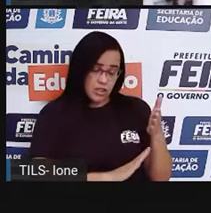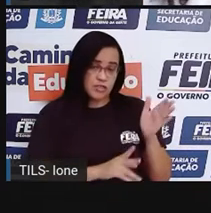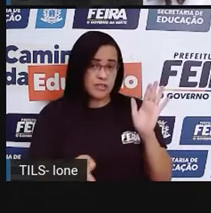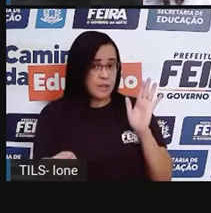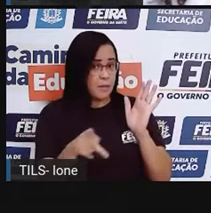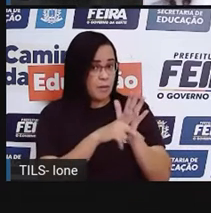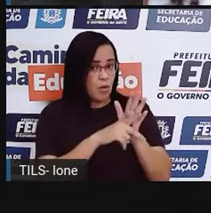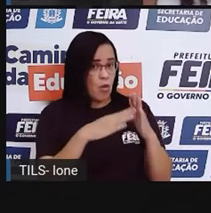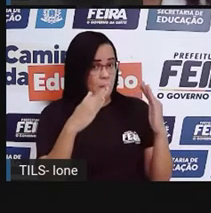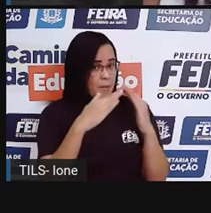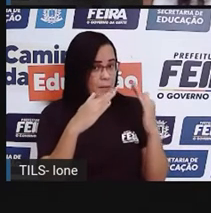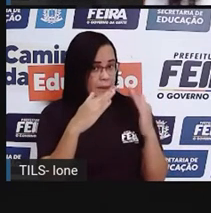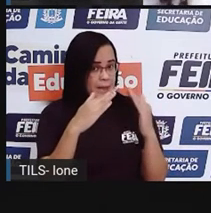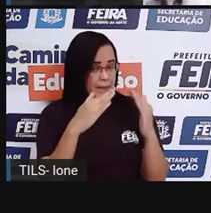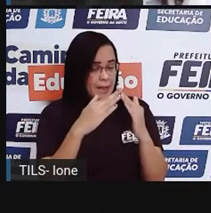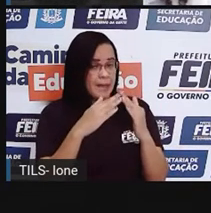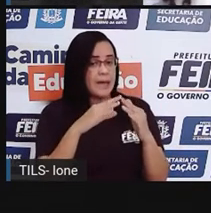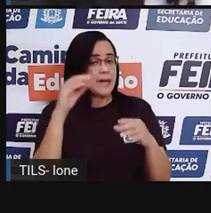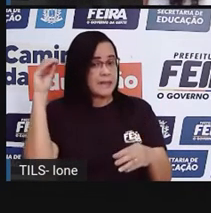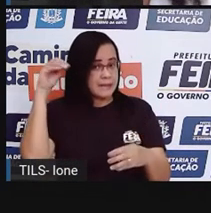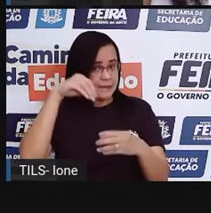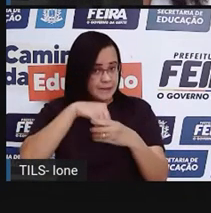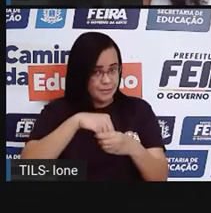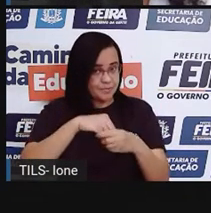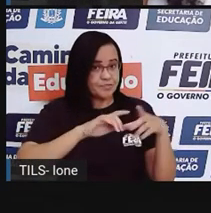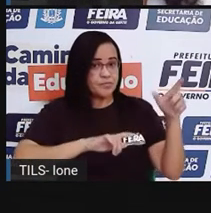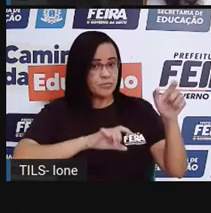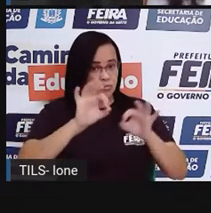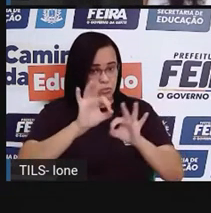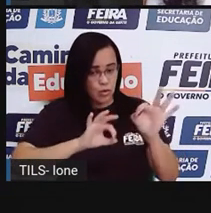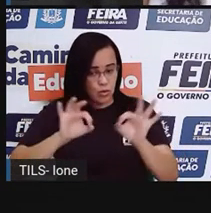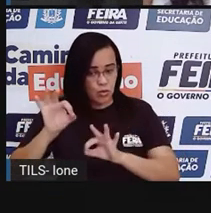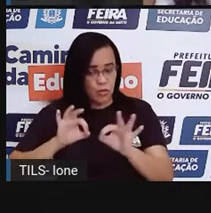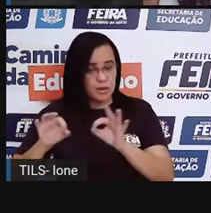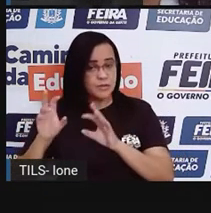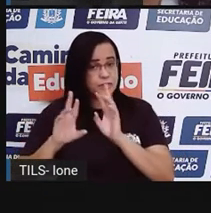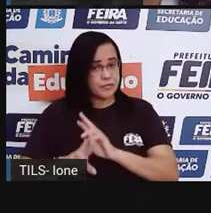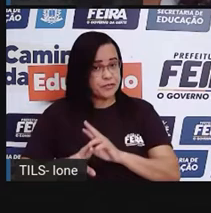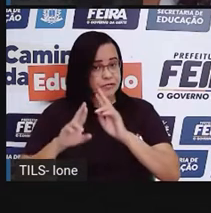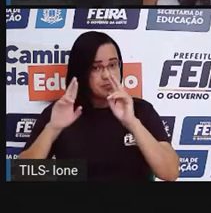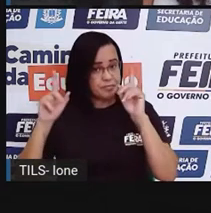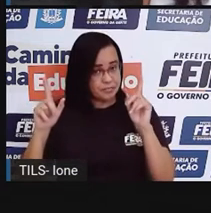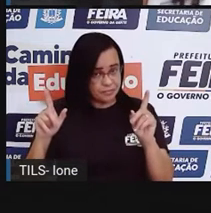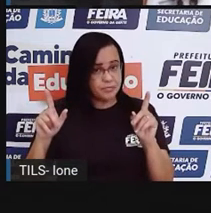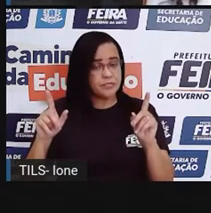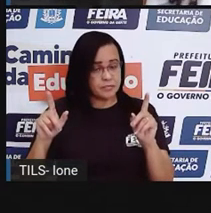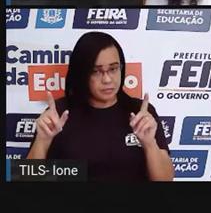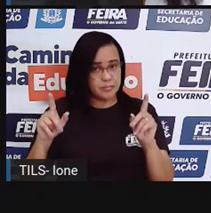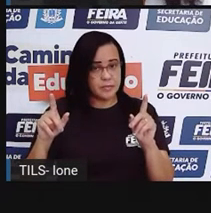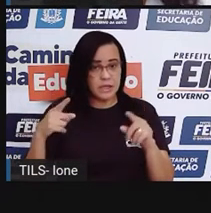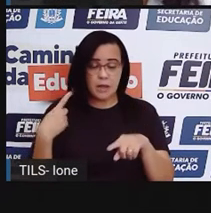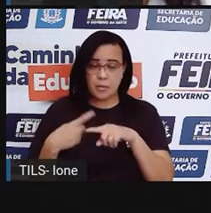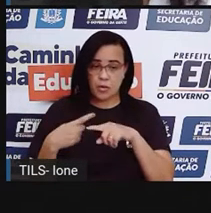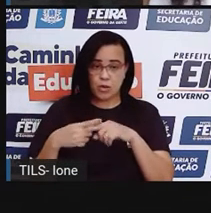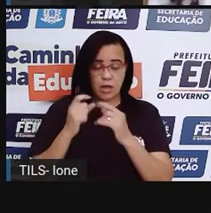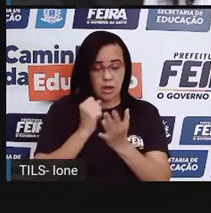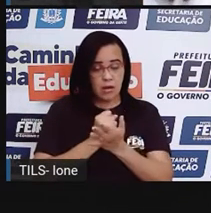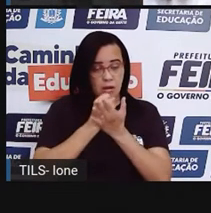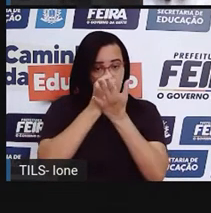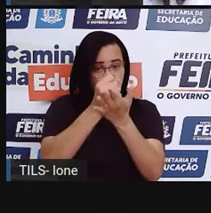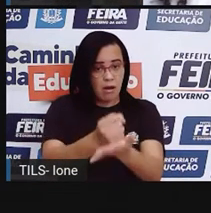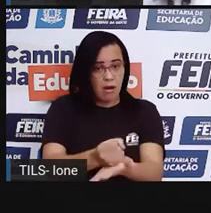Quando a gente tá ajudando a mamãe, o papai a manter a casa organizada, não é trabalho, né? Você tá contribuindo,